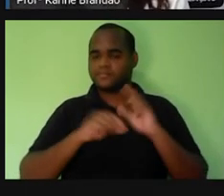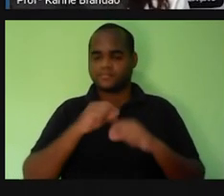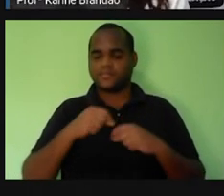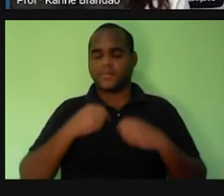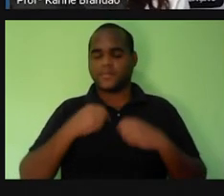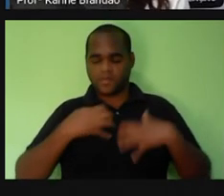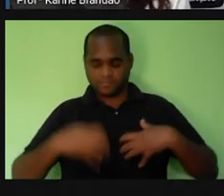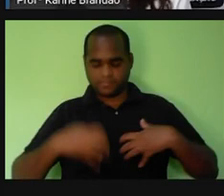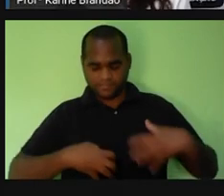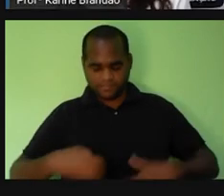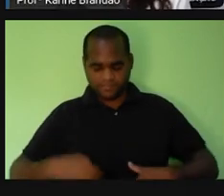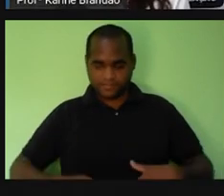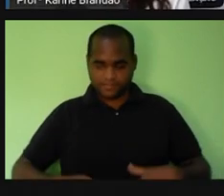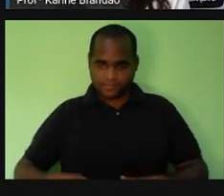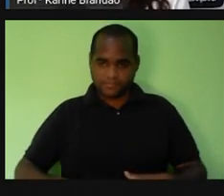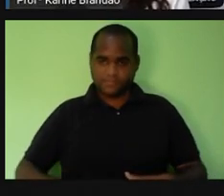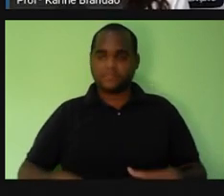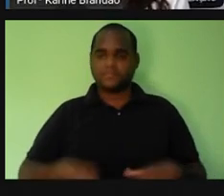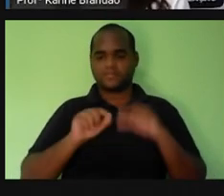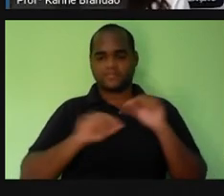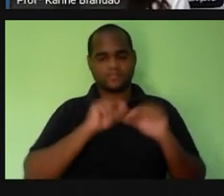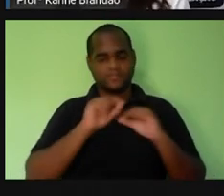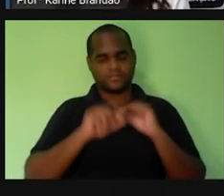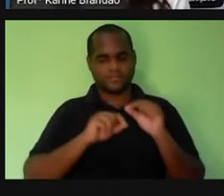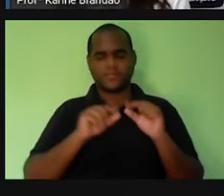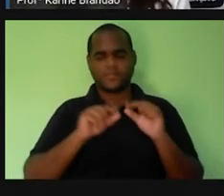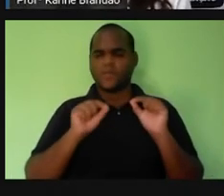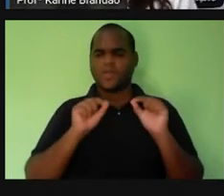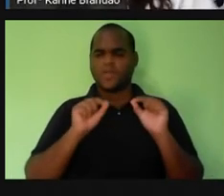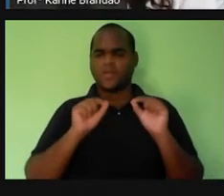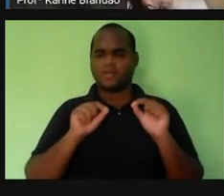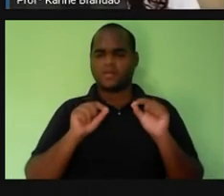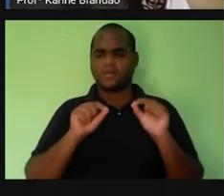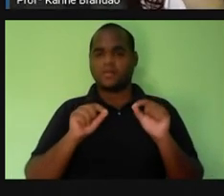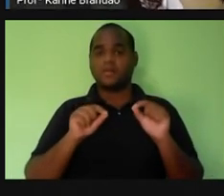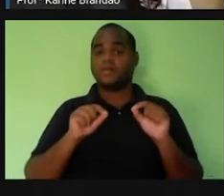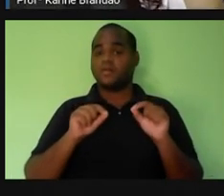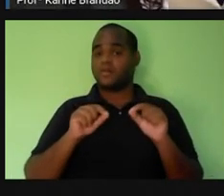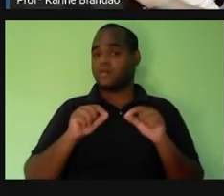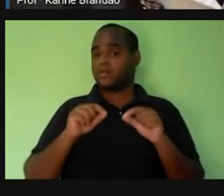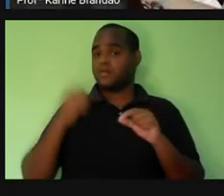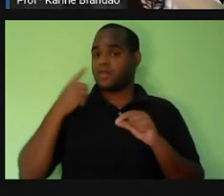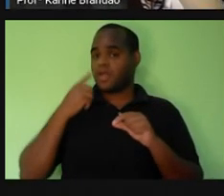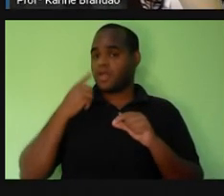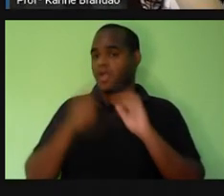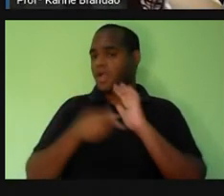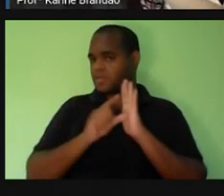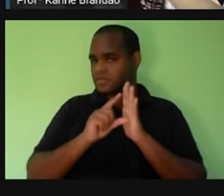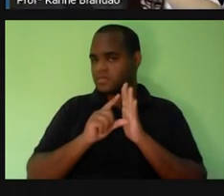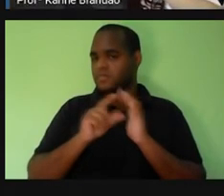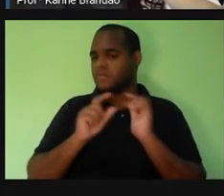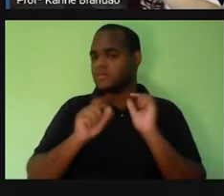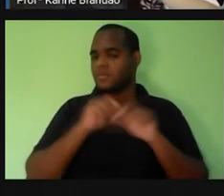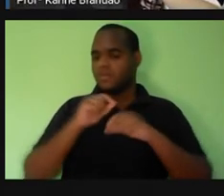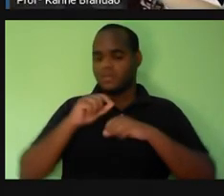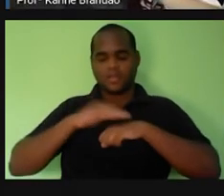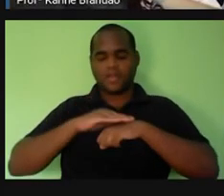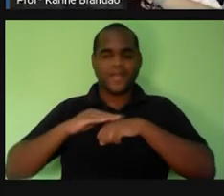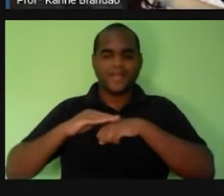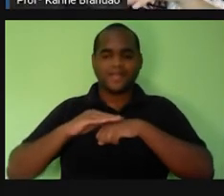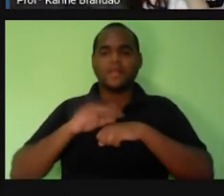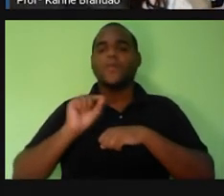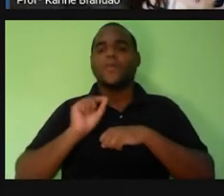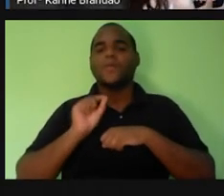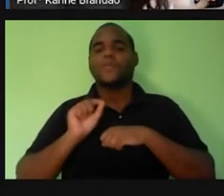específicas também. Só que eles são formados de quê? Esses órgãos de uma camada que veio antes. Qual é a camada que veio antes dos